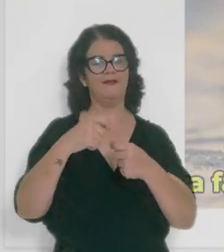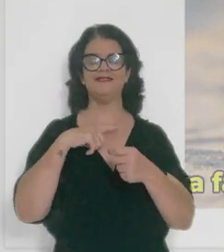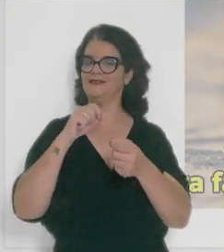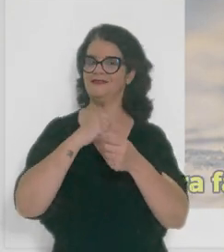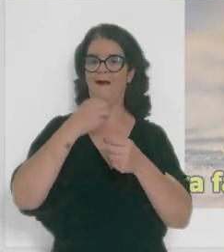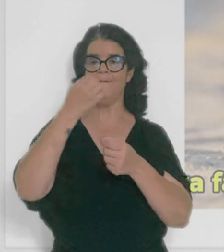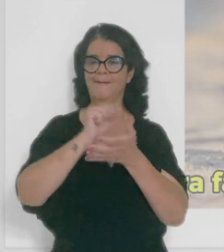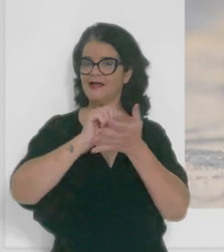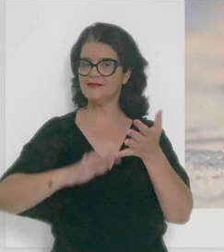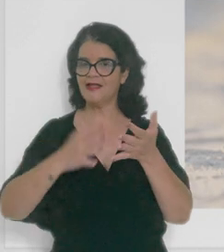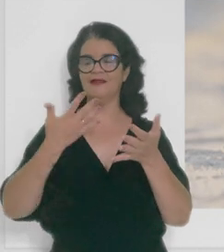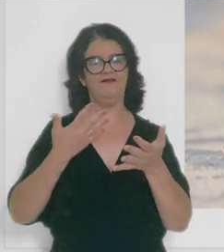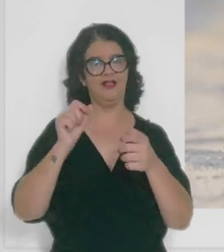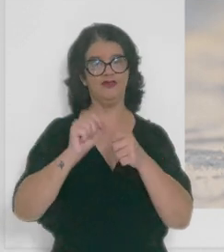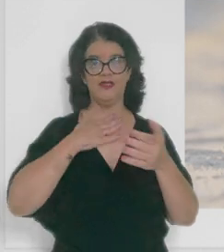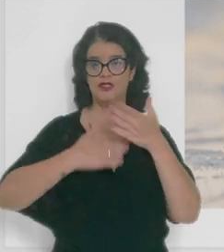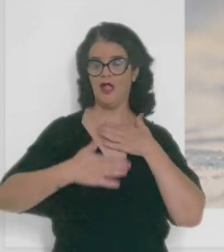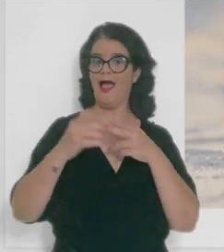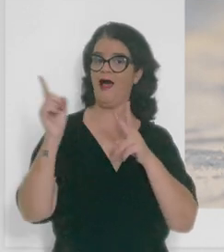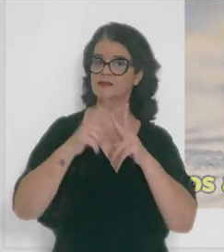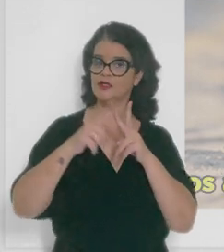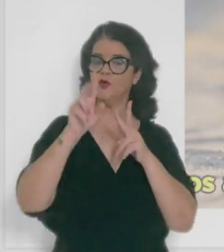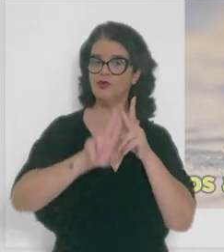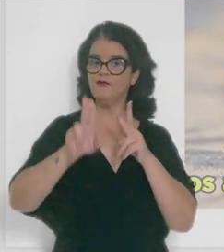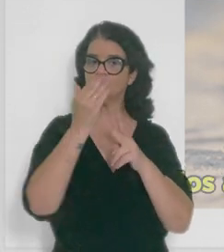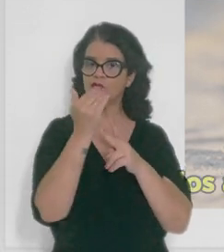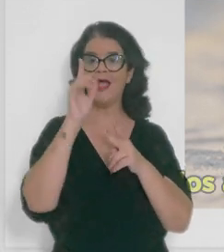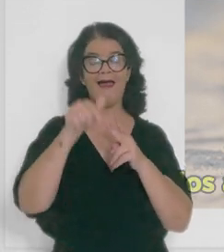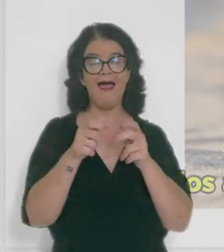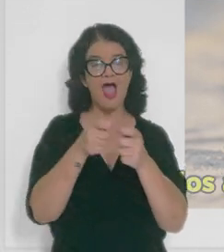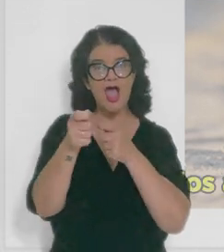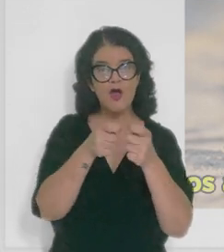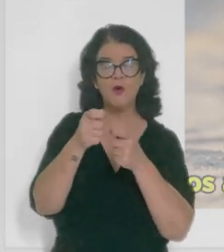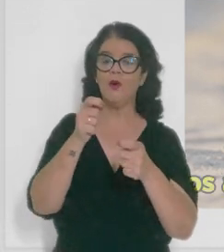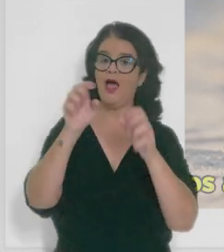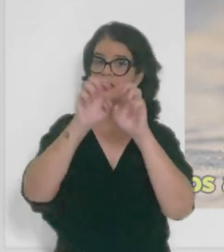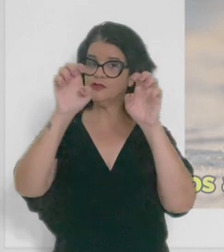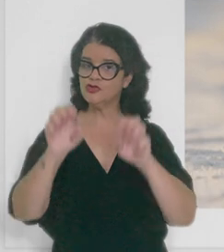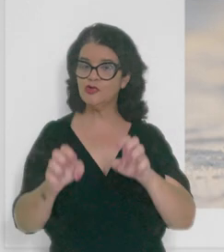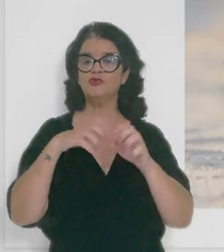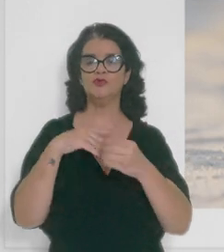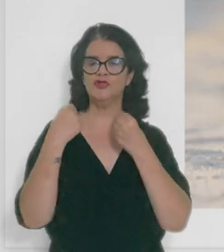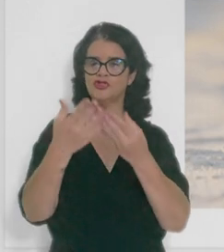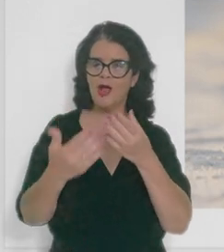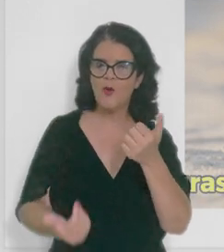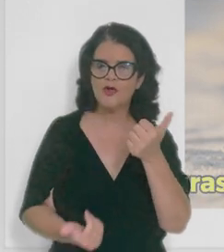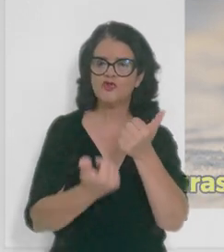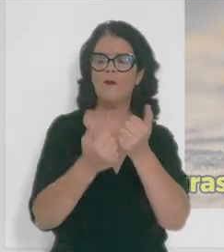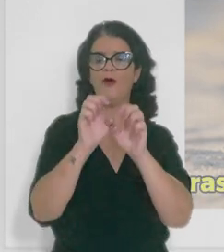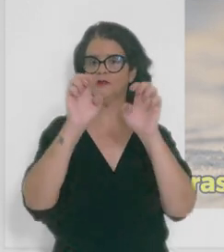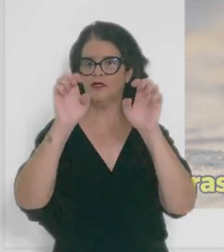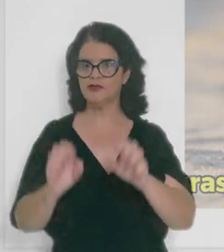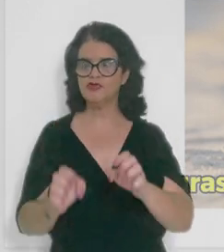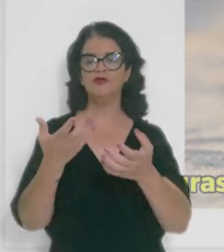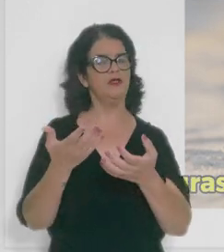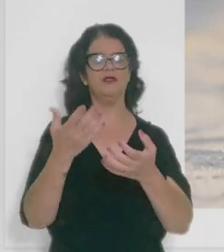fazer as atividades do nosso corpo. A segunda função, pessoal, dos alimentos é regular as estruturas, tá? Dar um suporte às estruturas que